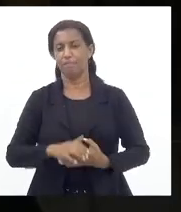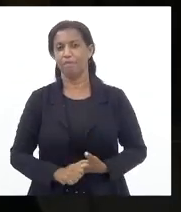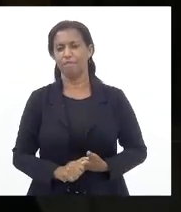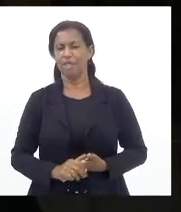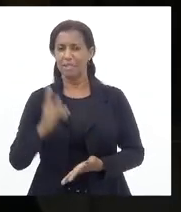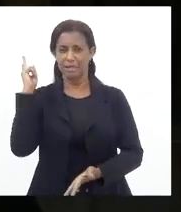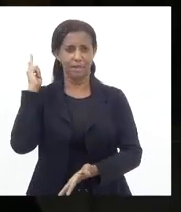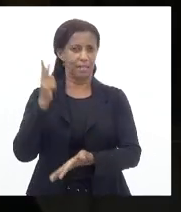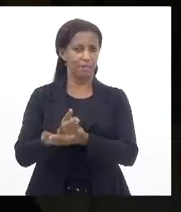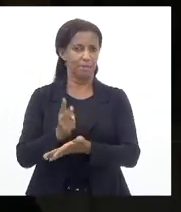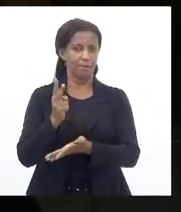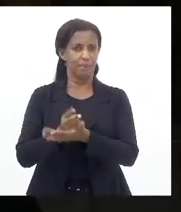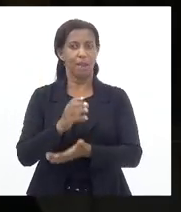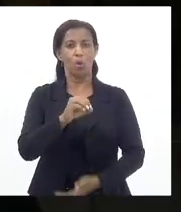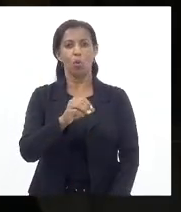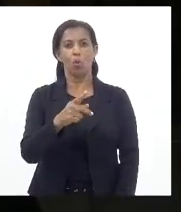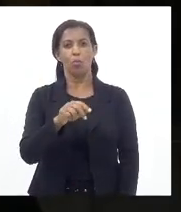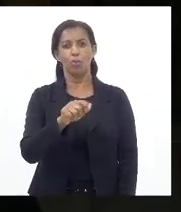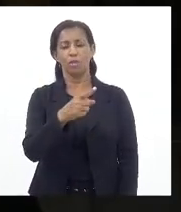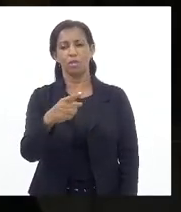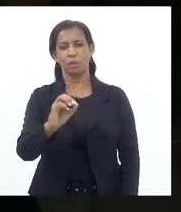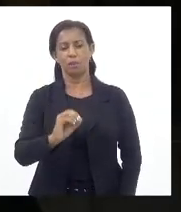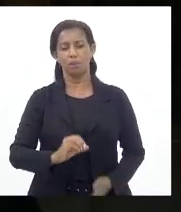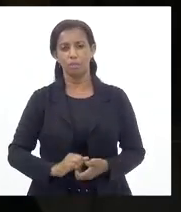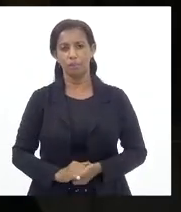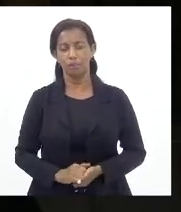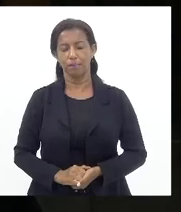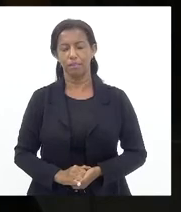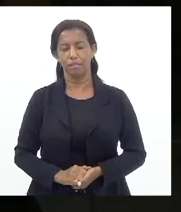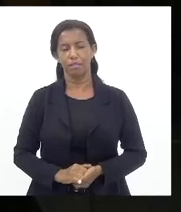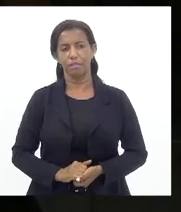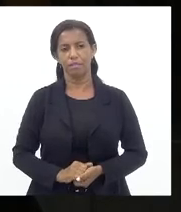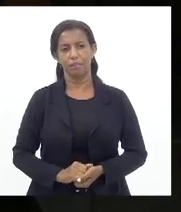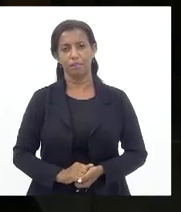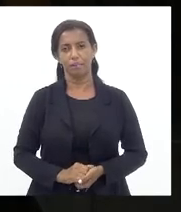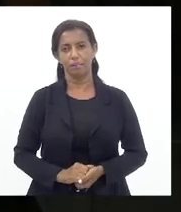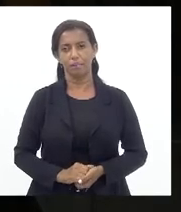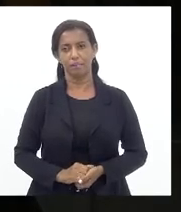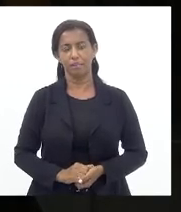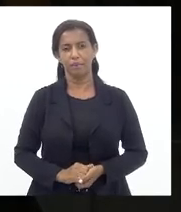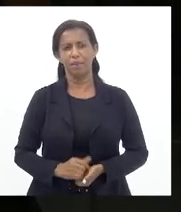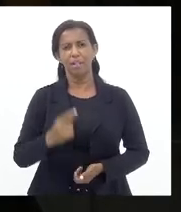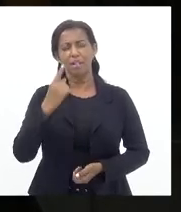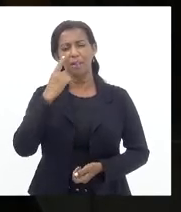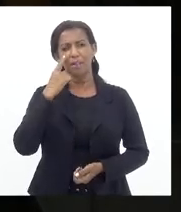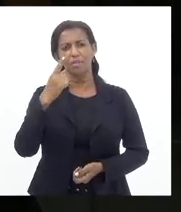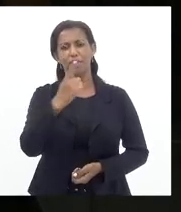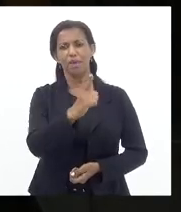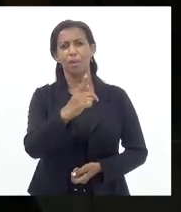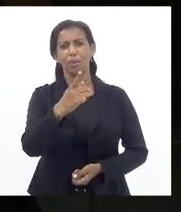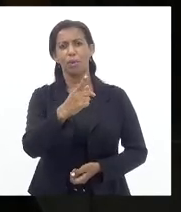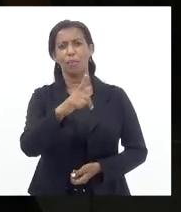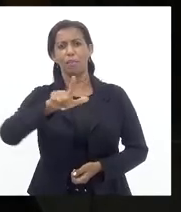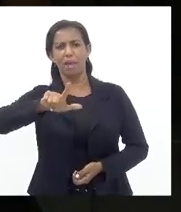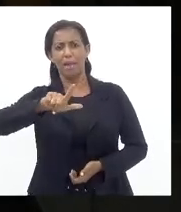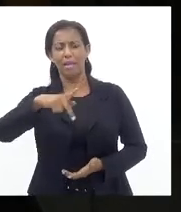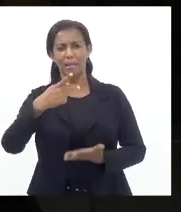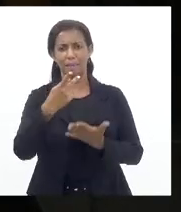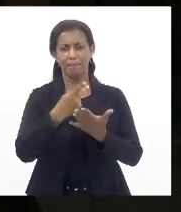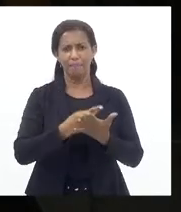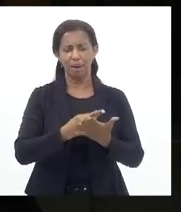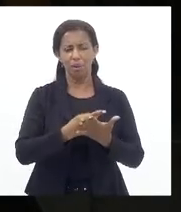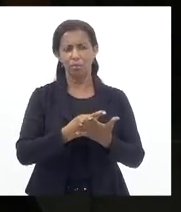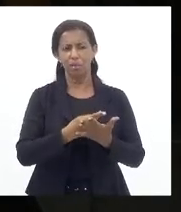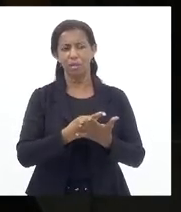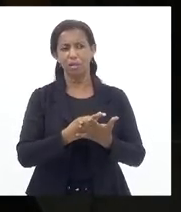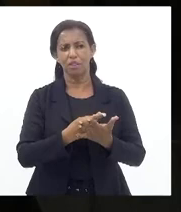na oposição E Veio um projeto em pauta E eu votei